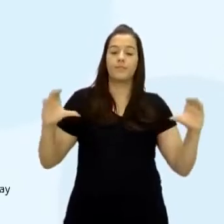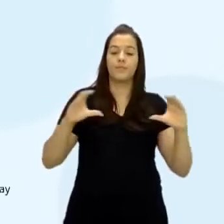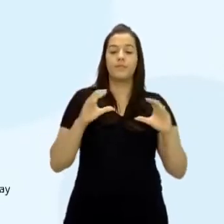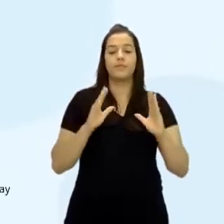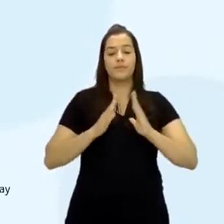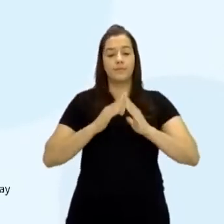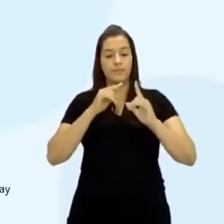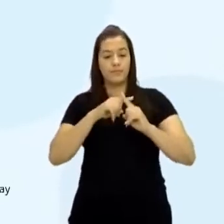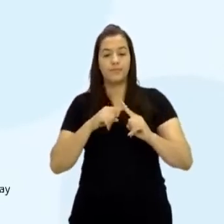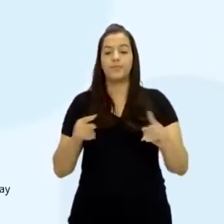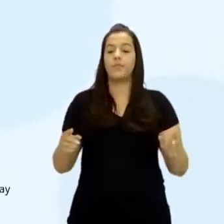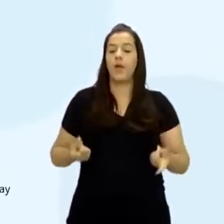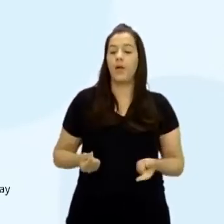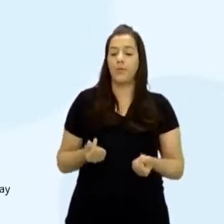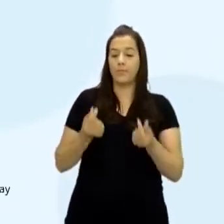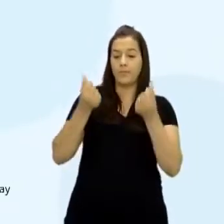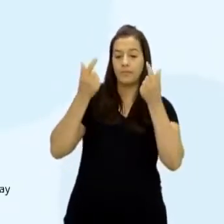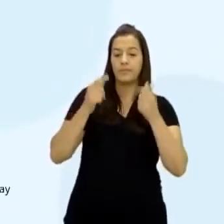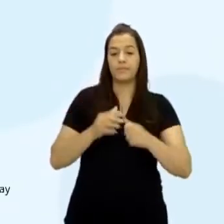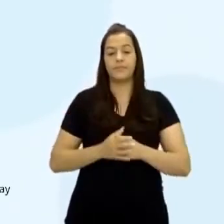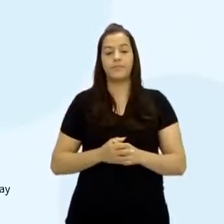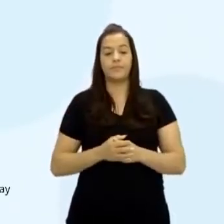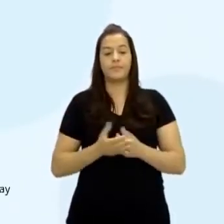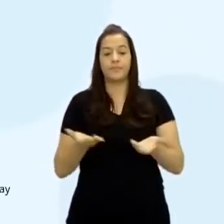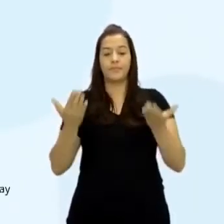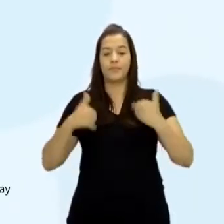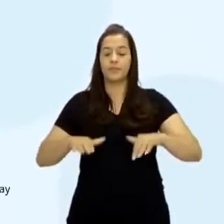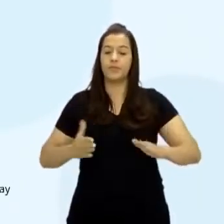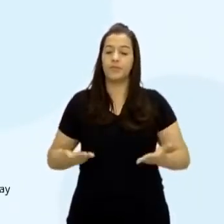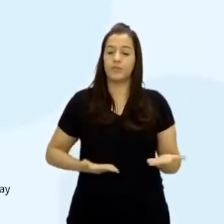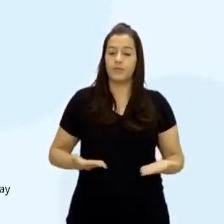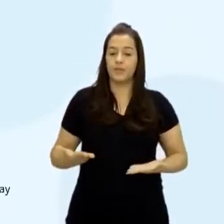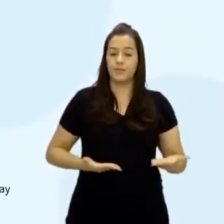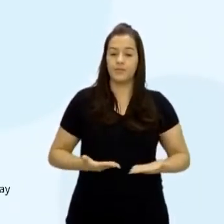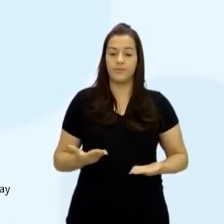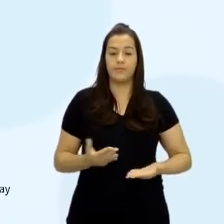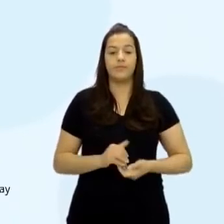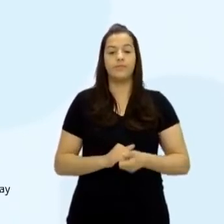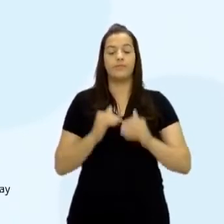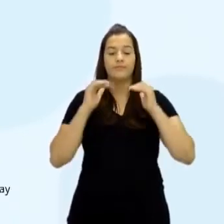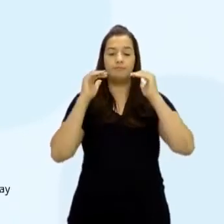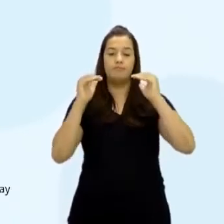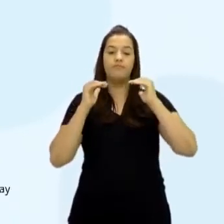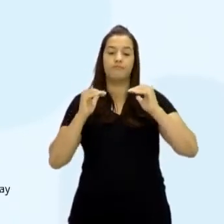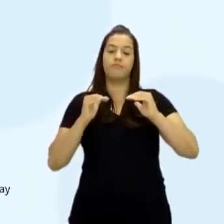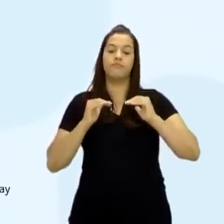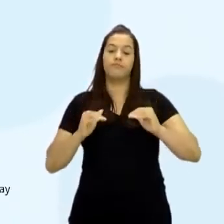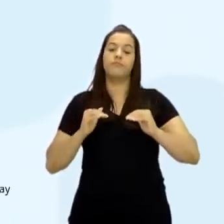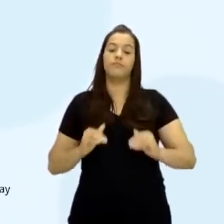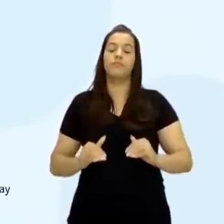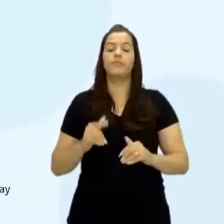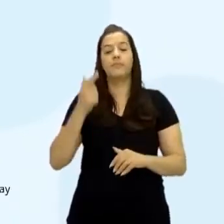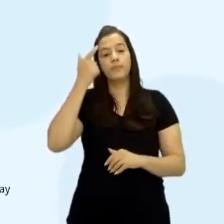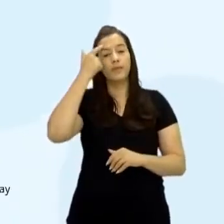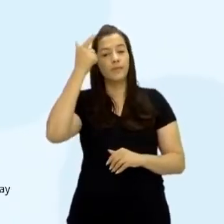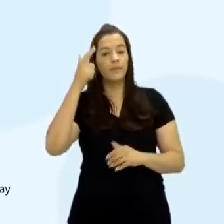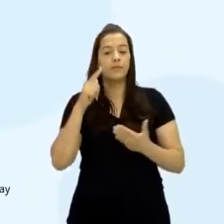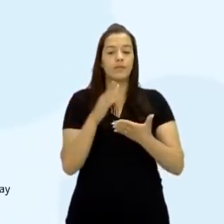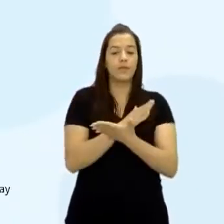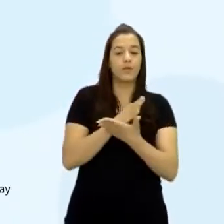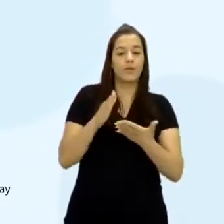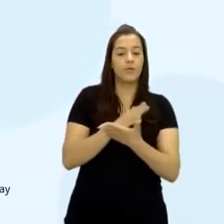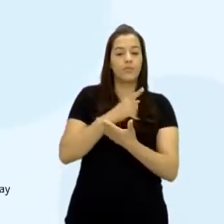intermediário. A nobreza. E os servos. Lembrando que ainda existia algumas